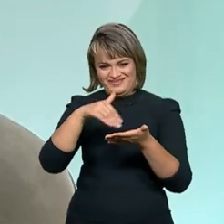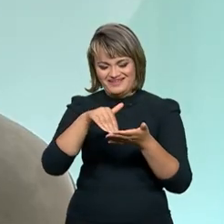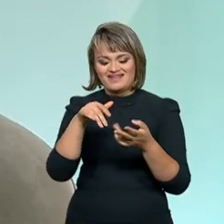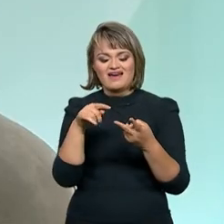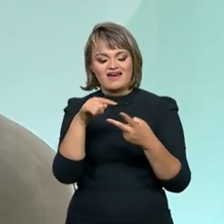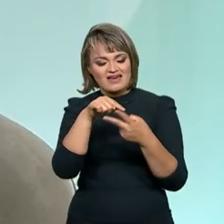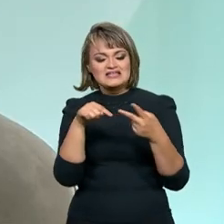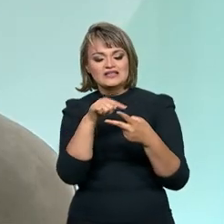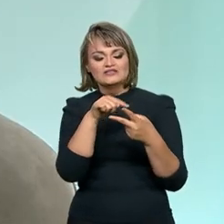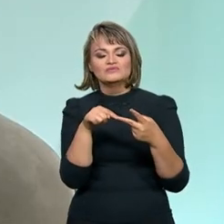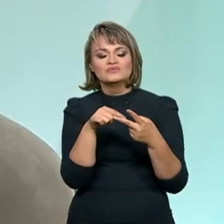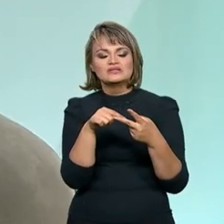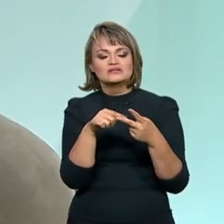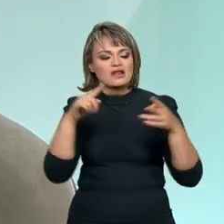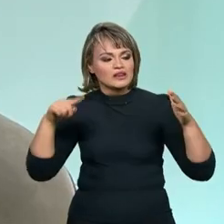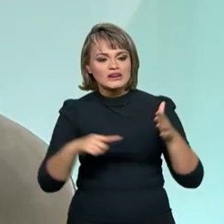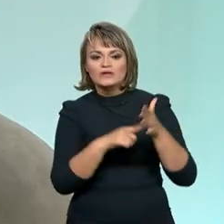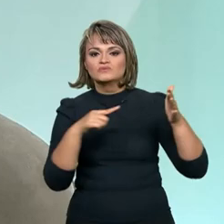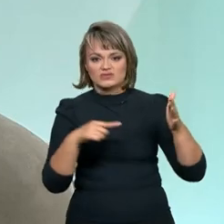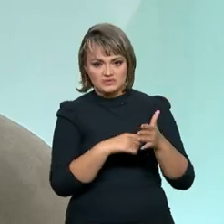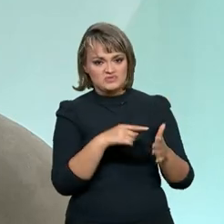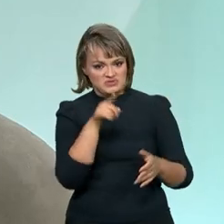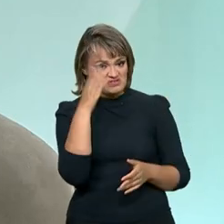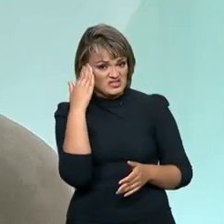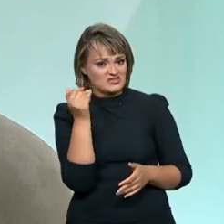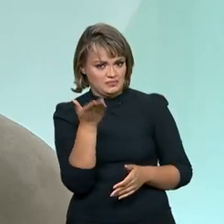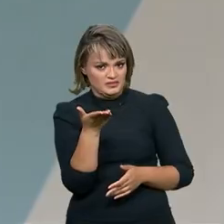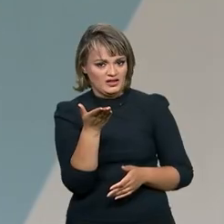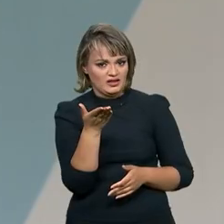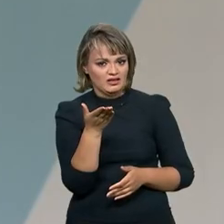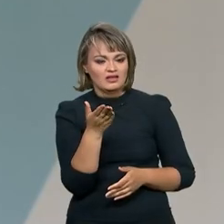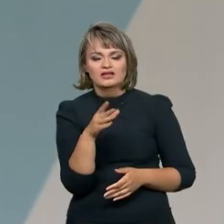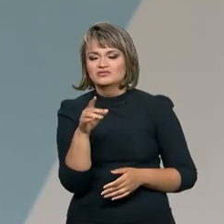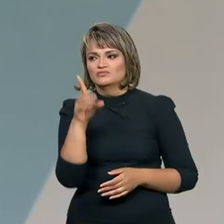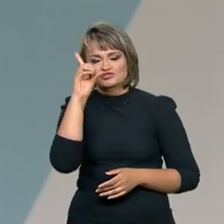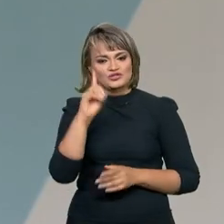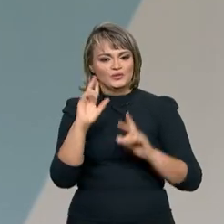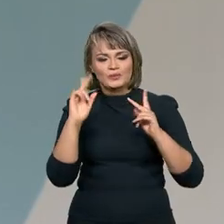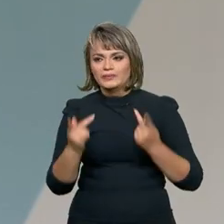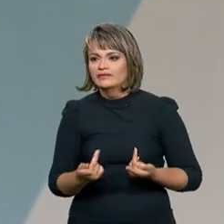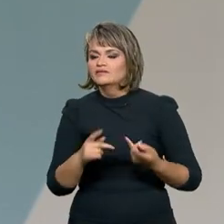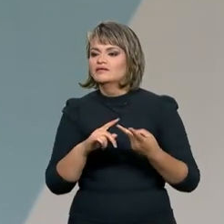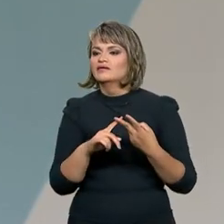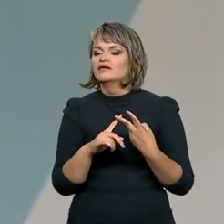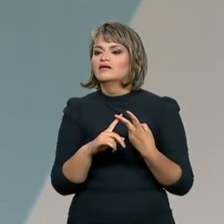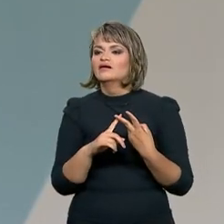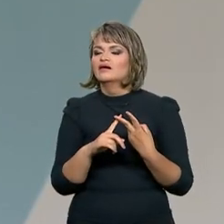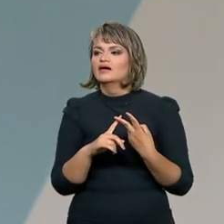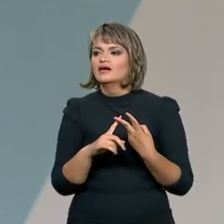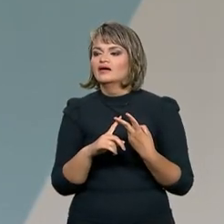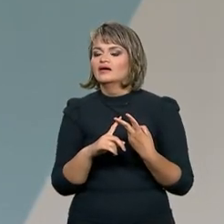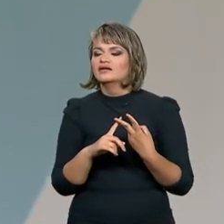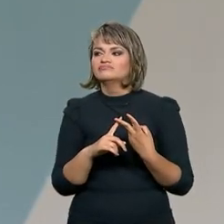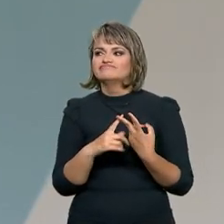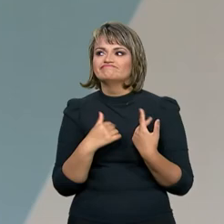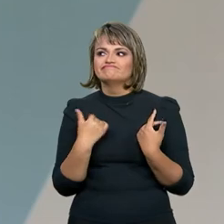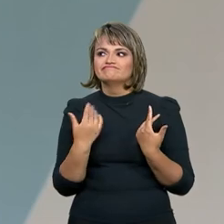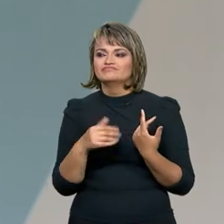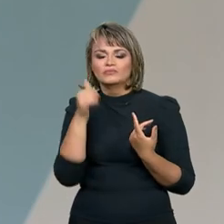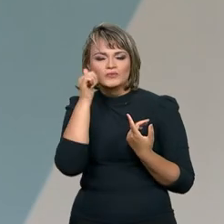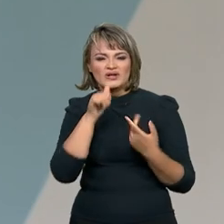instrumentos que recebem denúncias em relação à violação de direitos humanos, em relação à violação dos direitos humanos específicos para